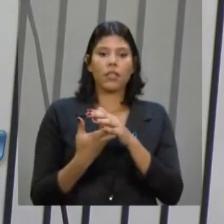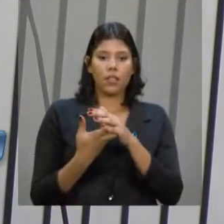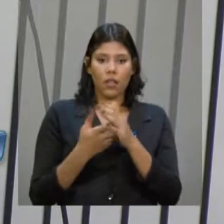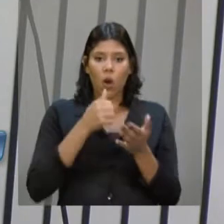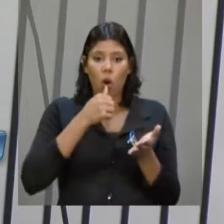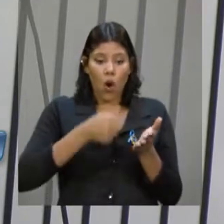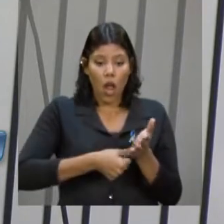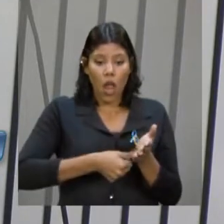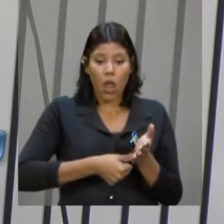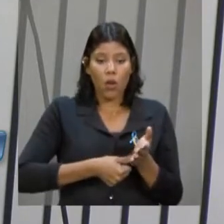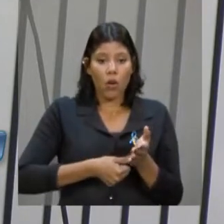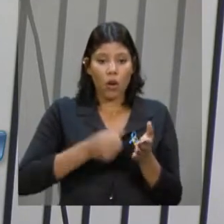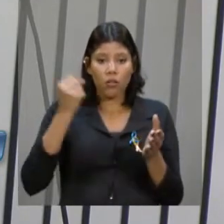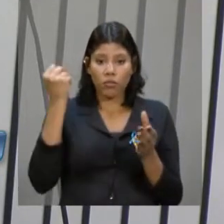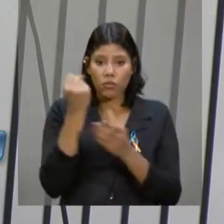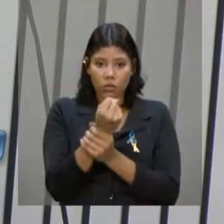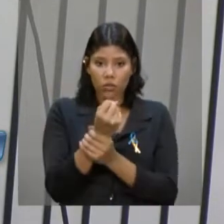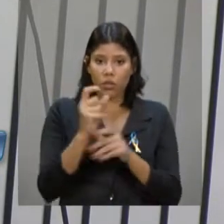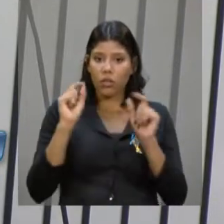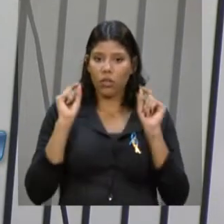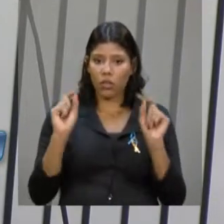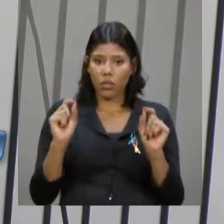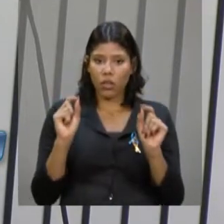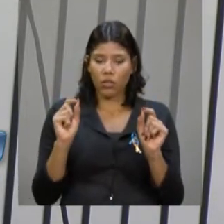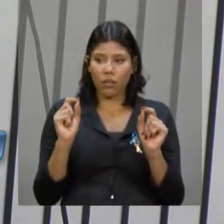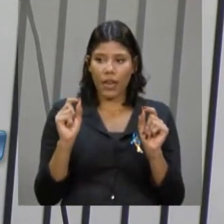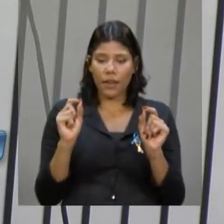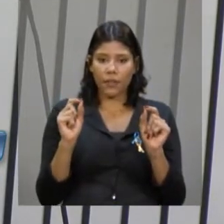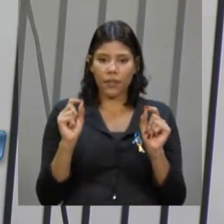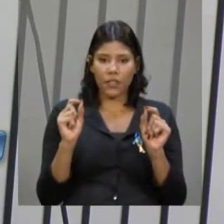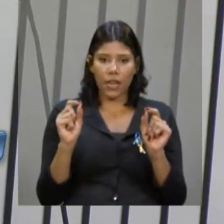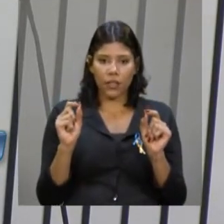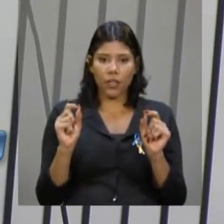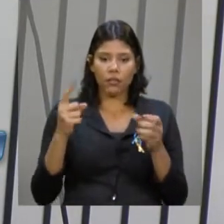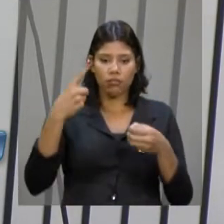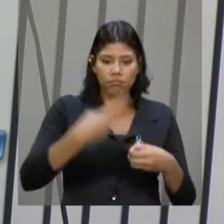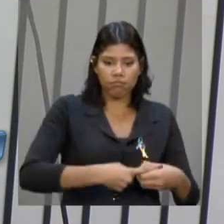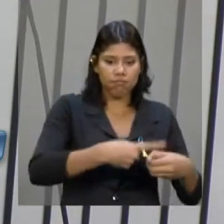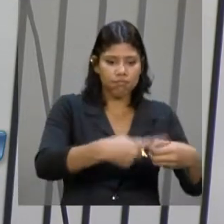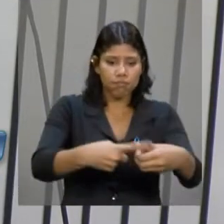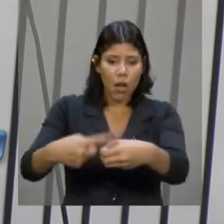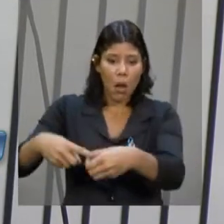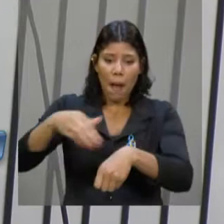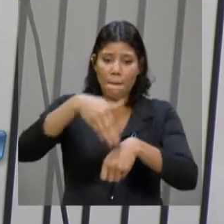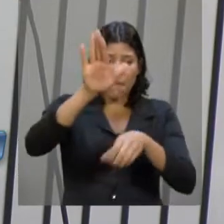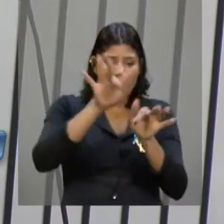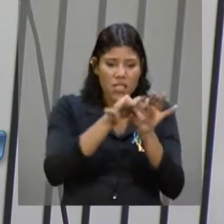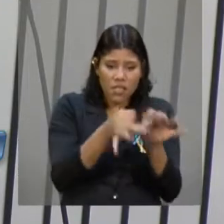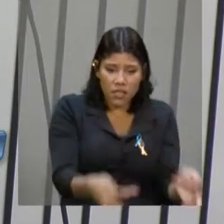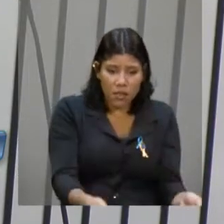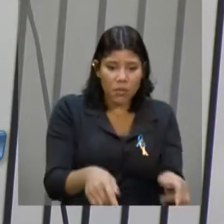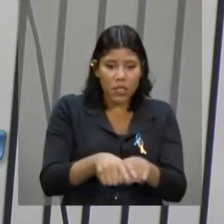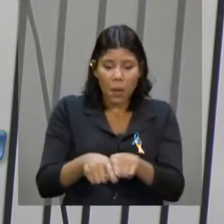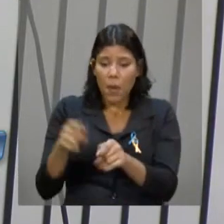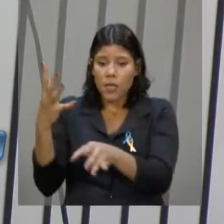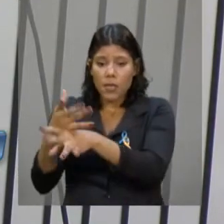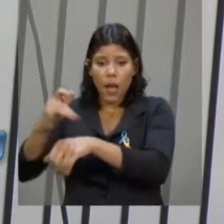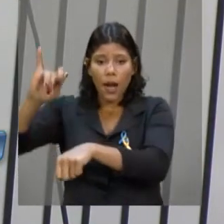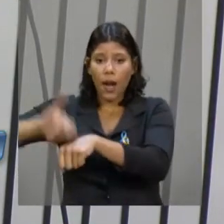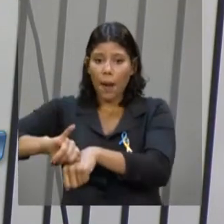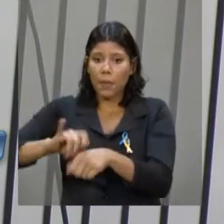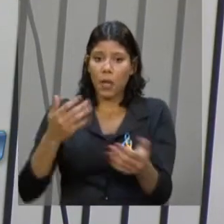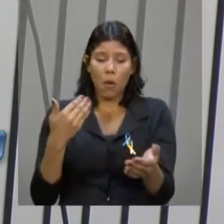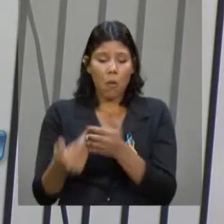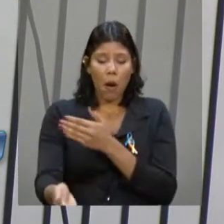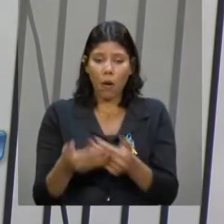porque ela atua na cidade grande e na pequena, e o que ela ganha na cidade grande viabiliza ela atender a população também da cidade pequena.